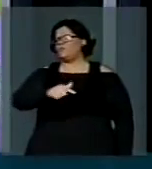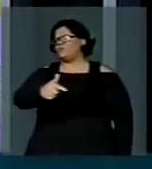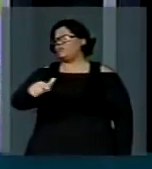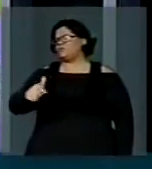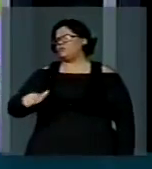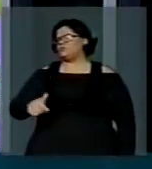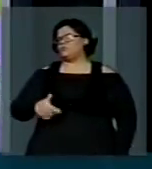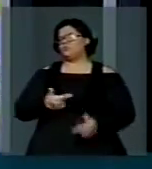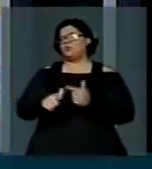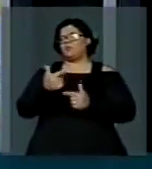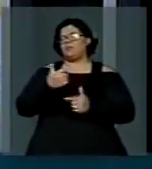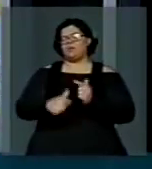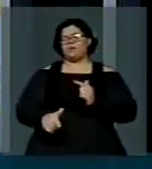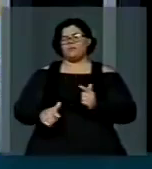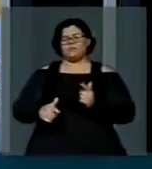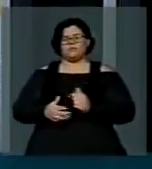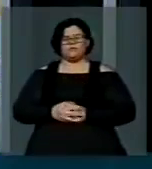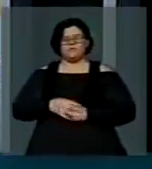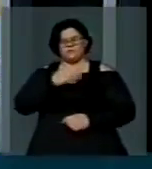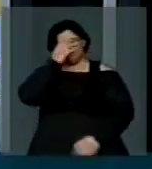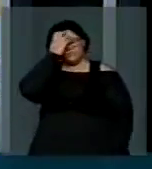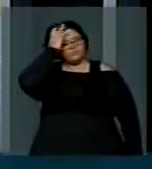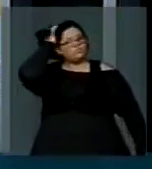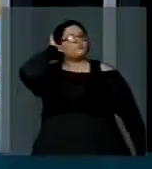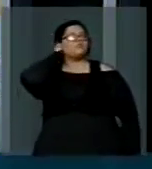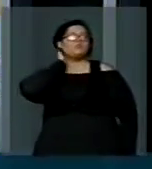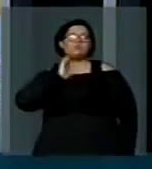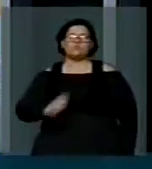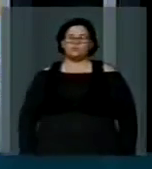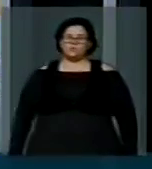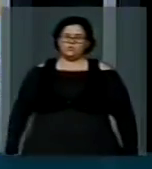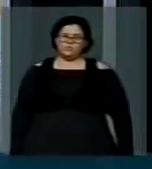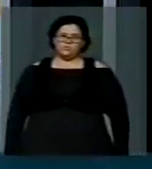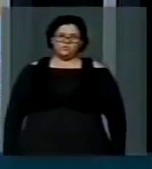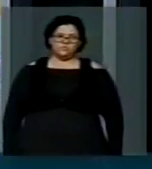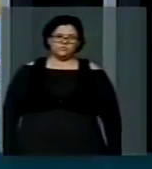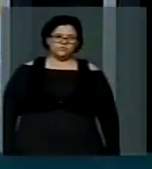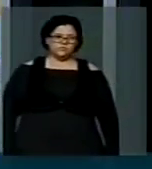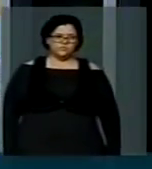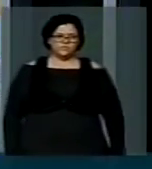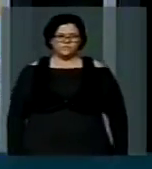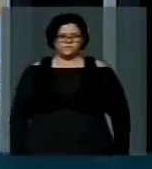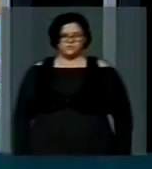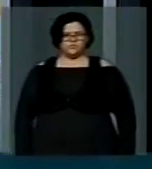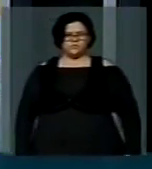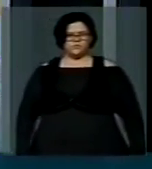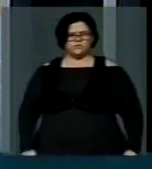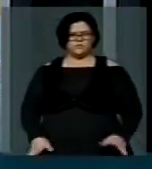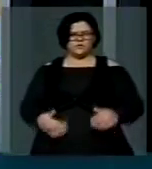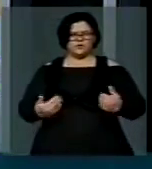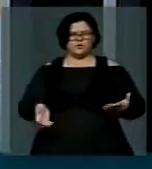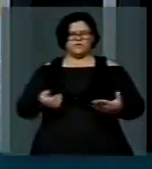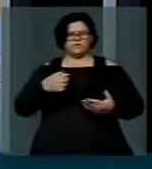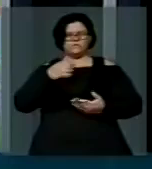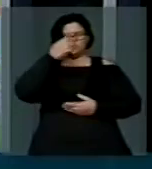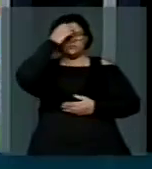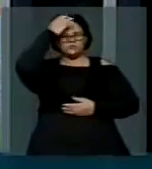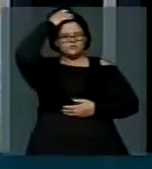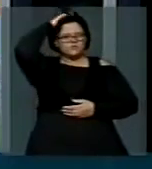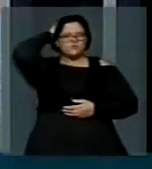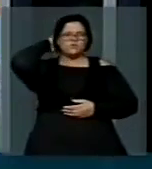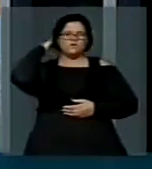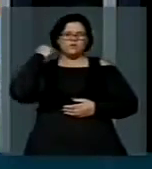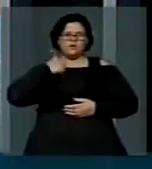Poderia juntar meu tempo também de orador inscrito, senhor presidente, além do tempo da liderança. Então, eu tenho ponto a ponto